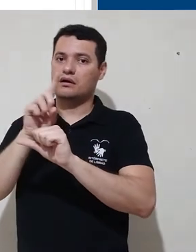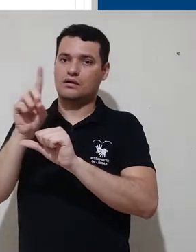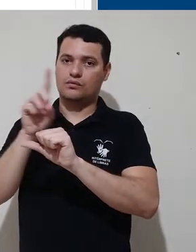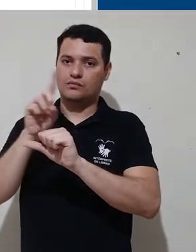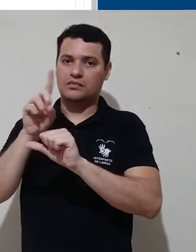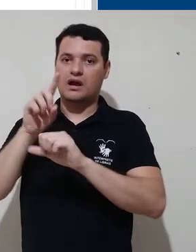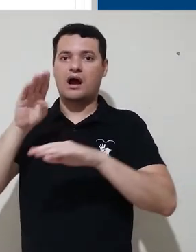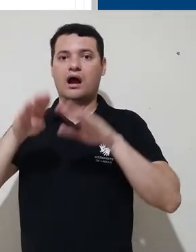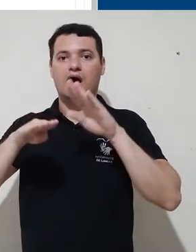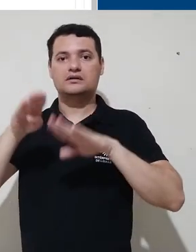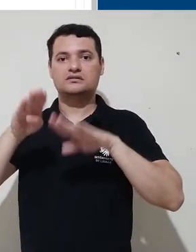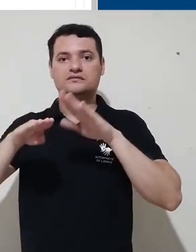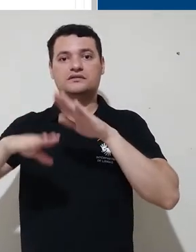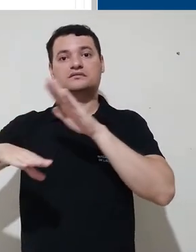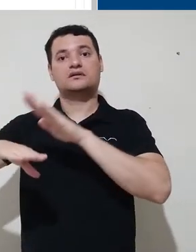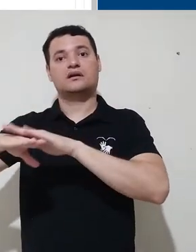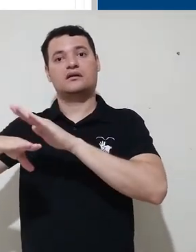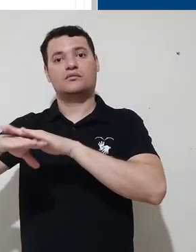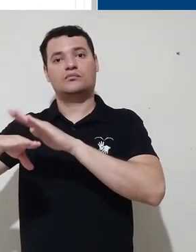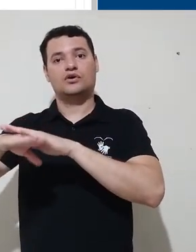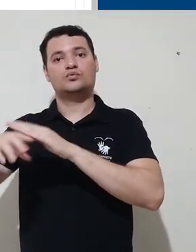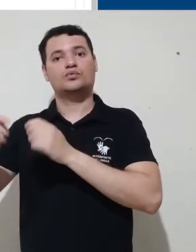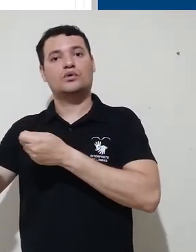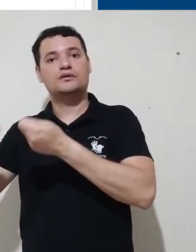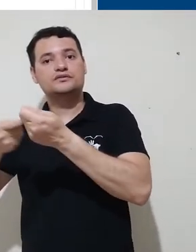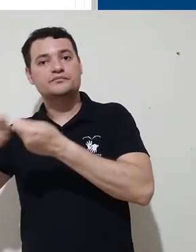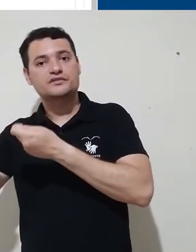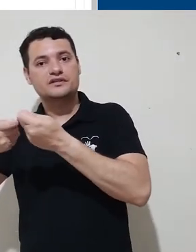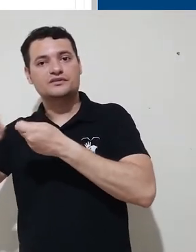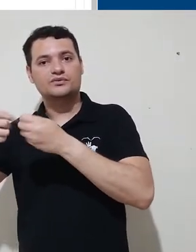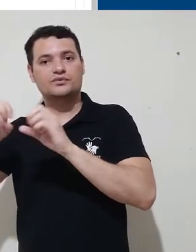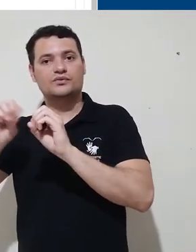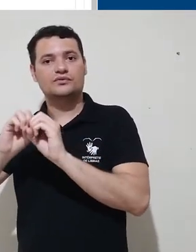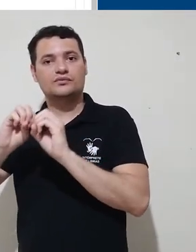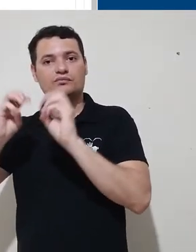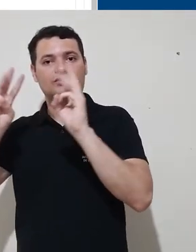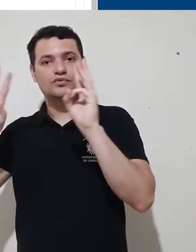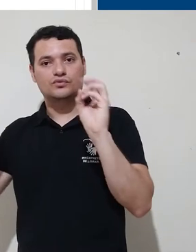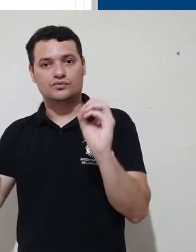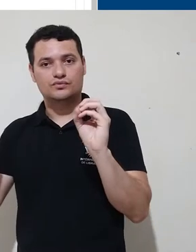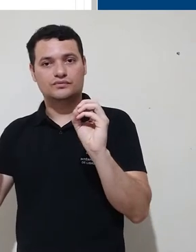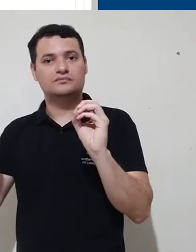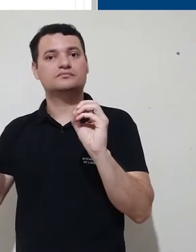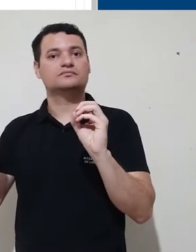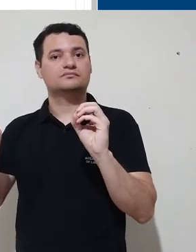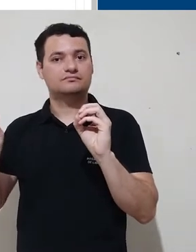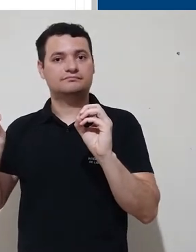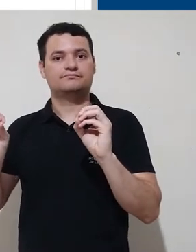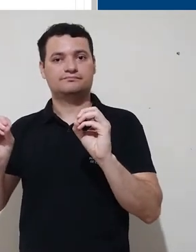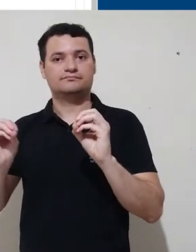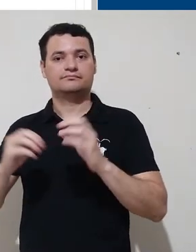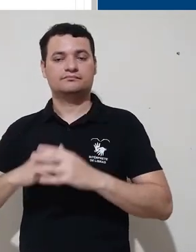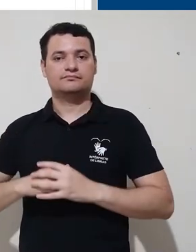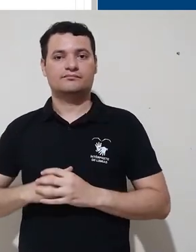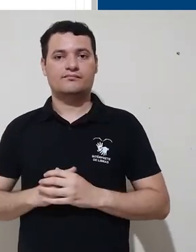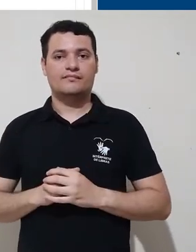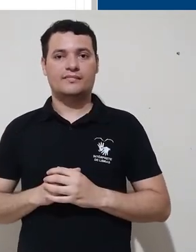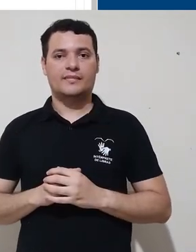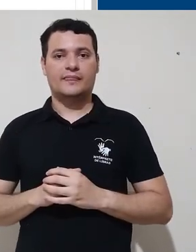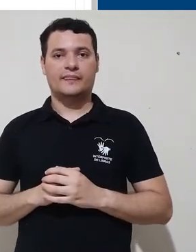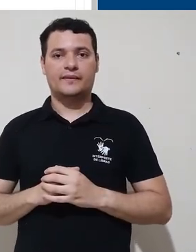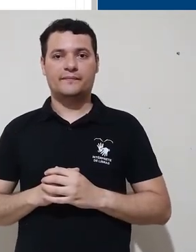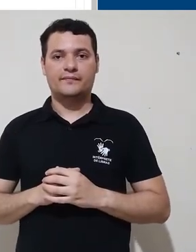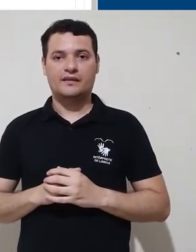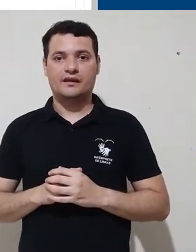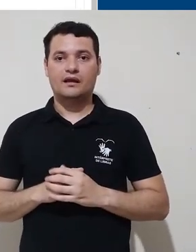disponíveis para modificação. A disponibilidade para alterar alguns dados pode ser restringida